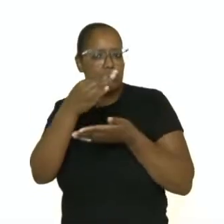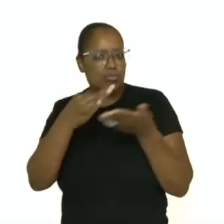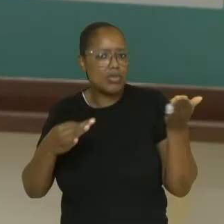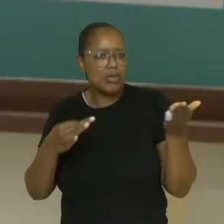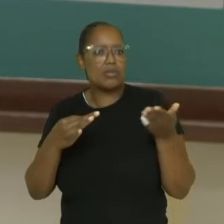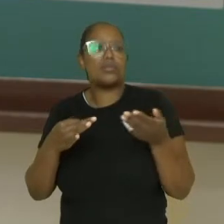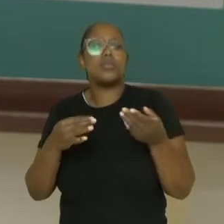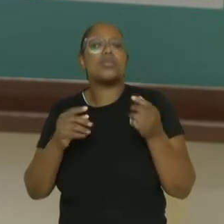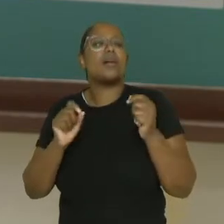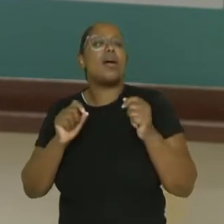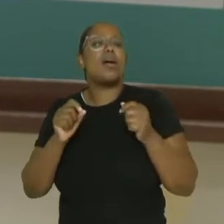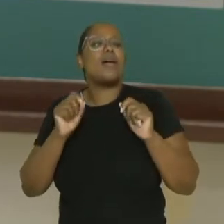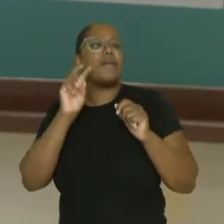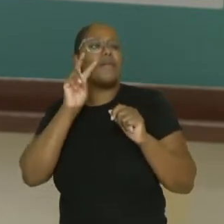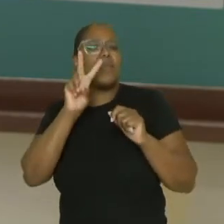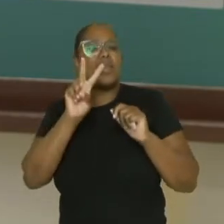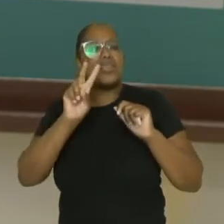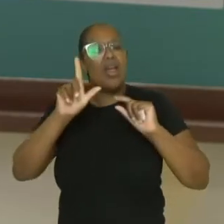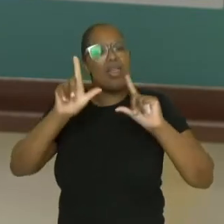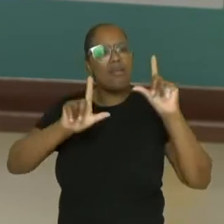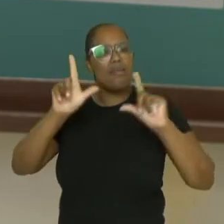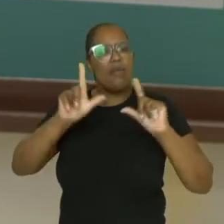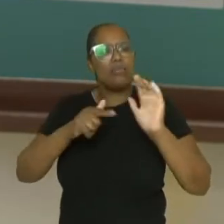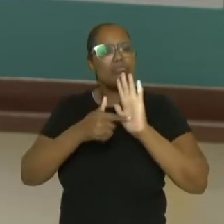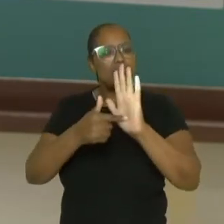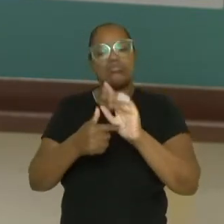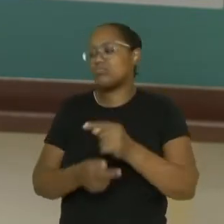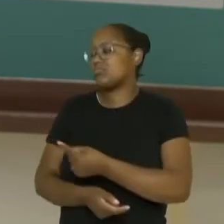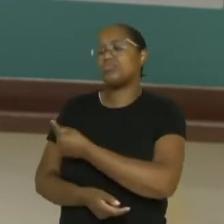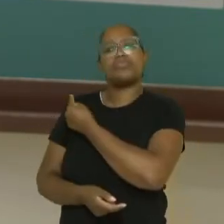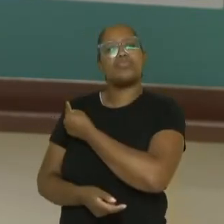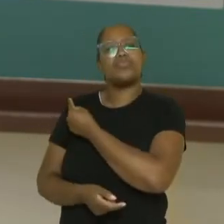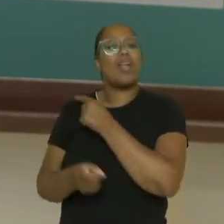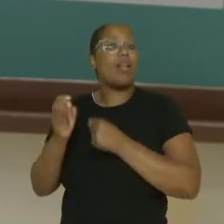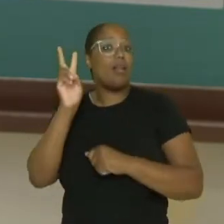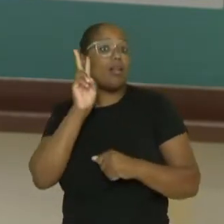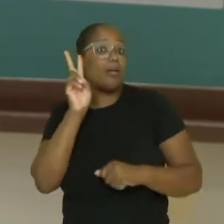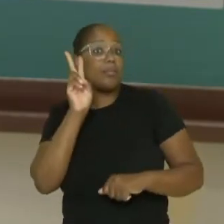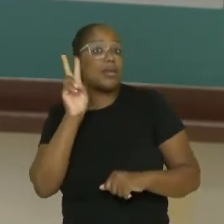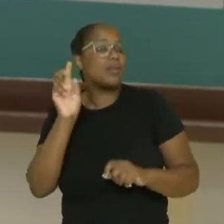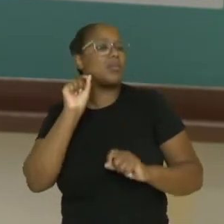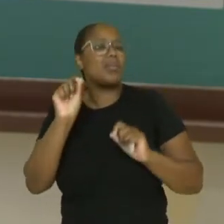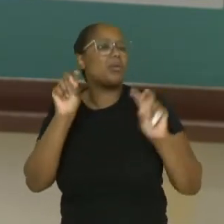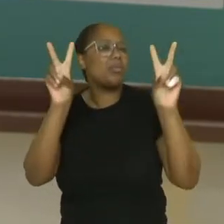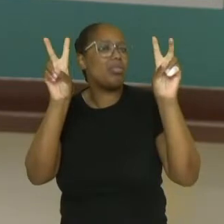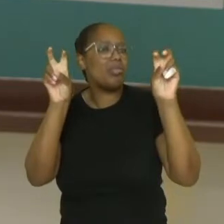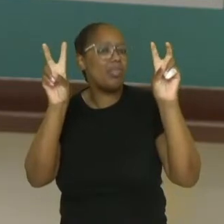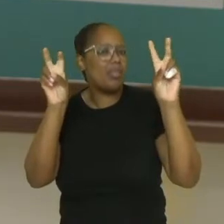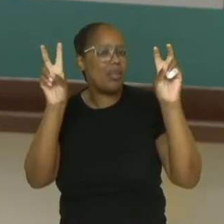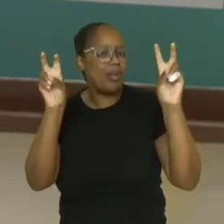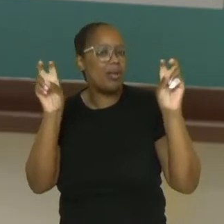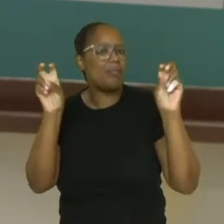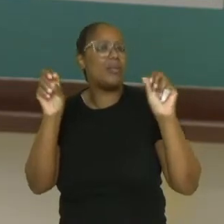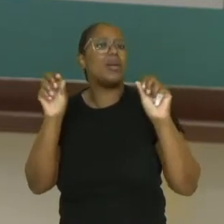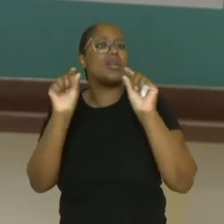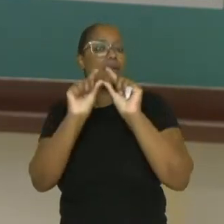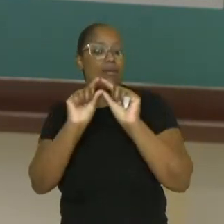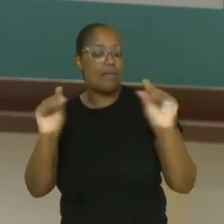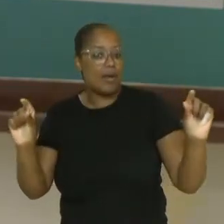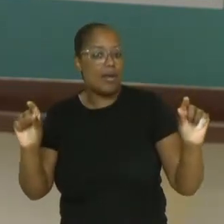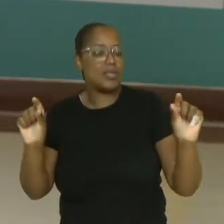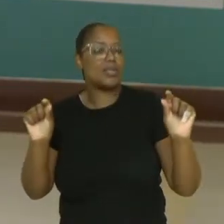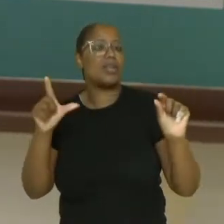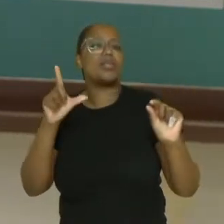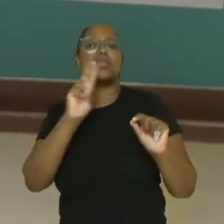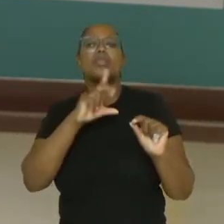Então, olha a manchete, então, da nossa reportagem. Lembrando que o título das reportagens são chamados de manchete, tá?